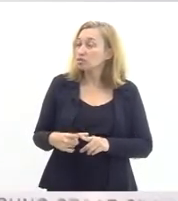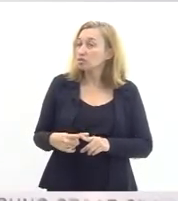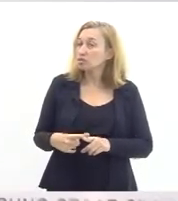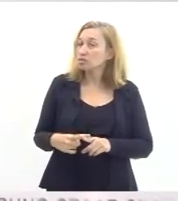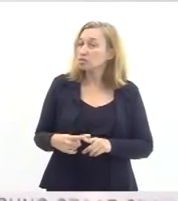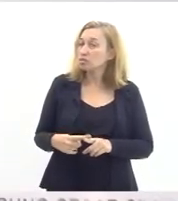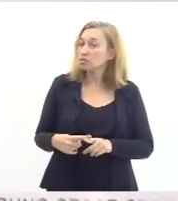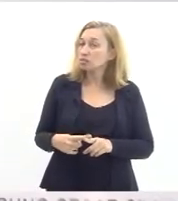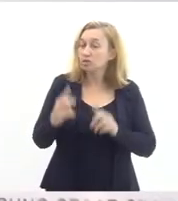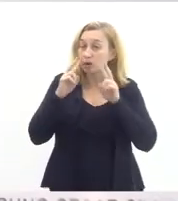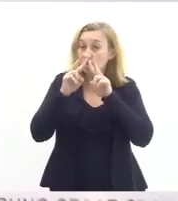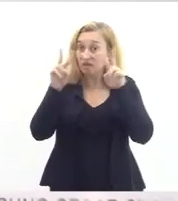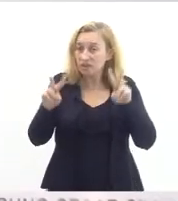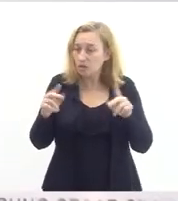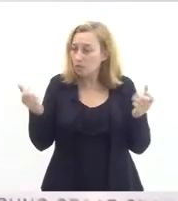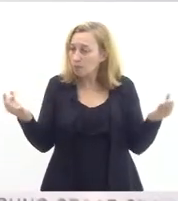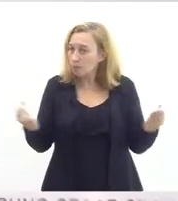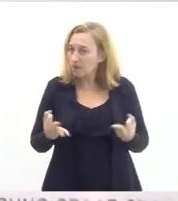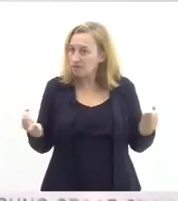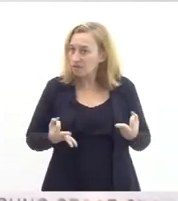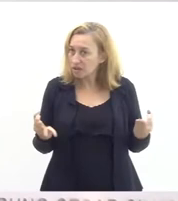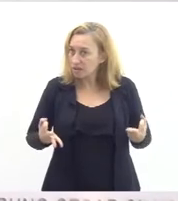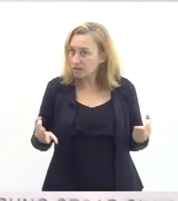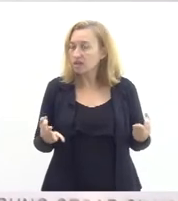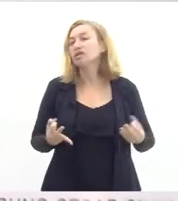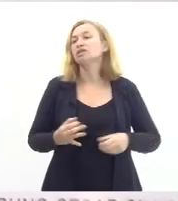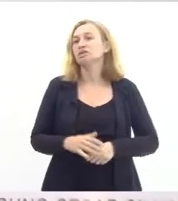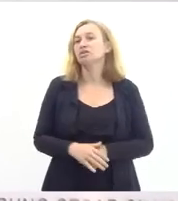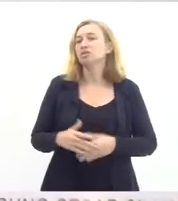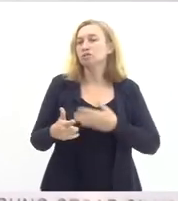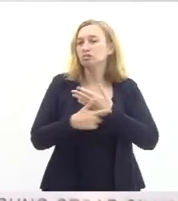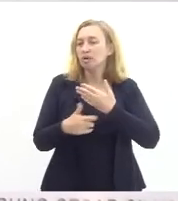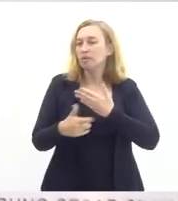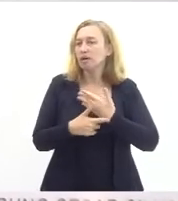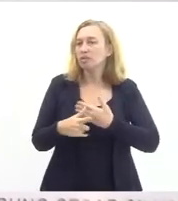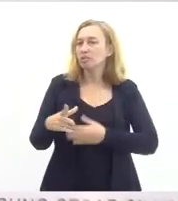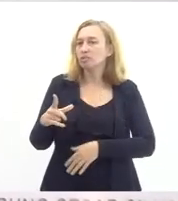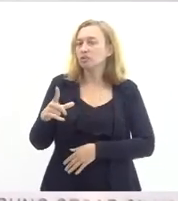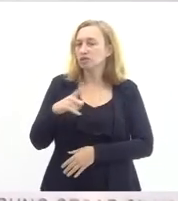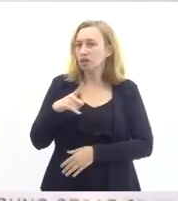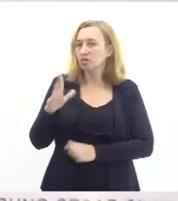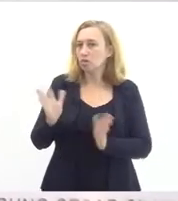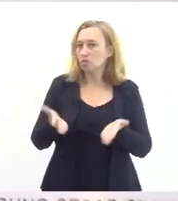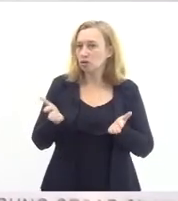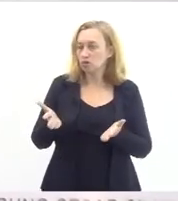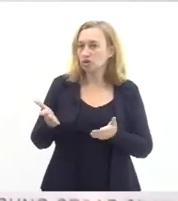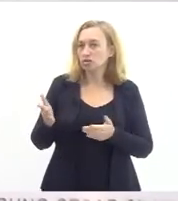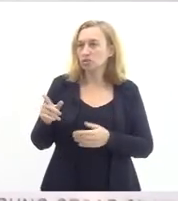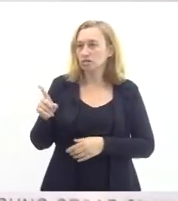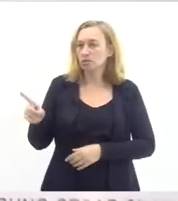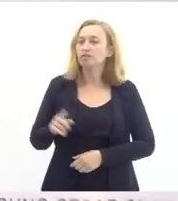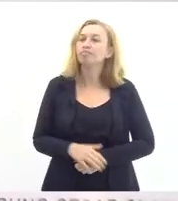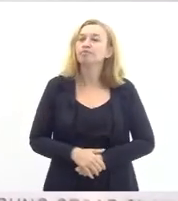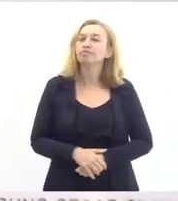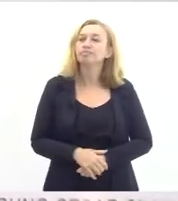perfeita da relevância do papel que o ocupa hoje e aí chegamos lá